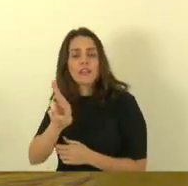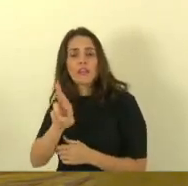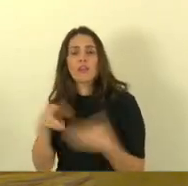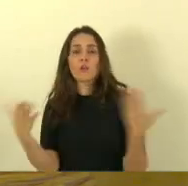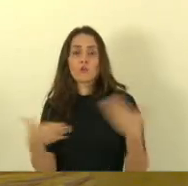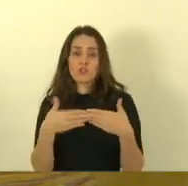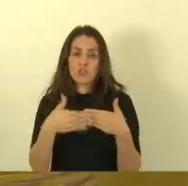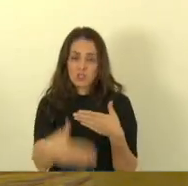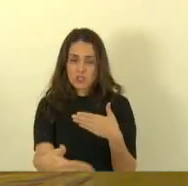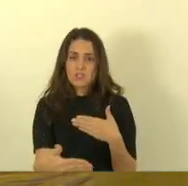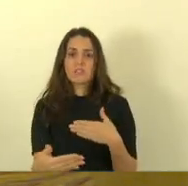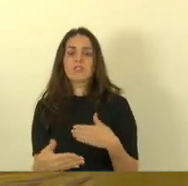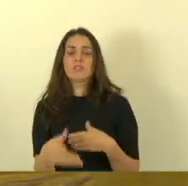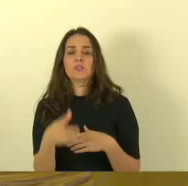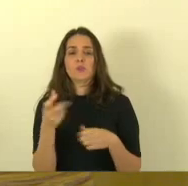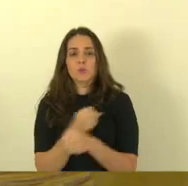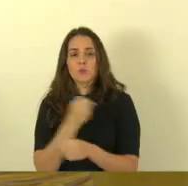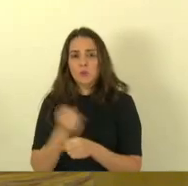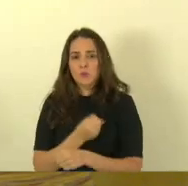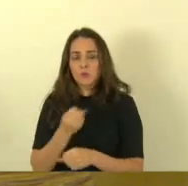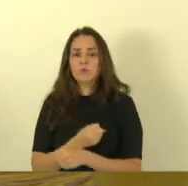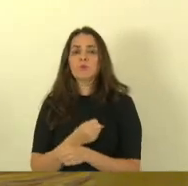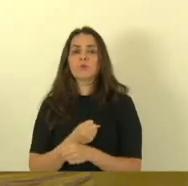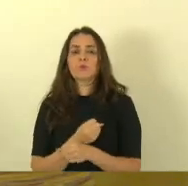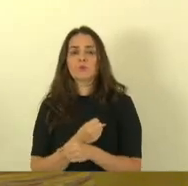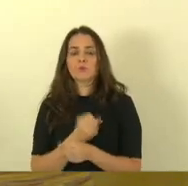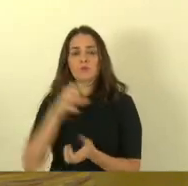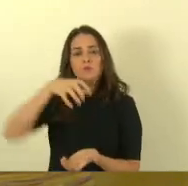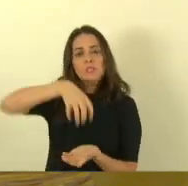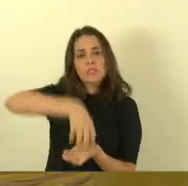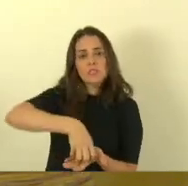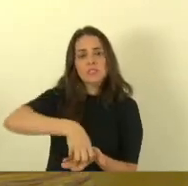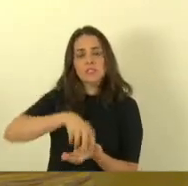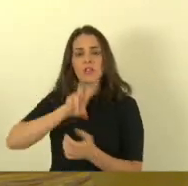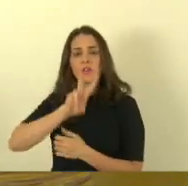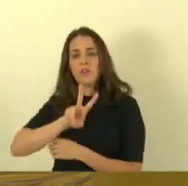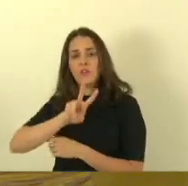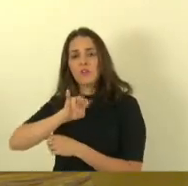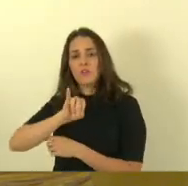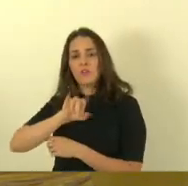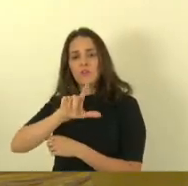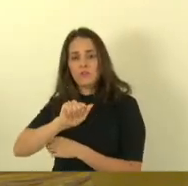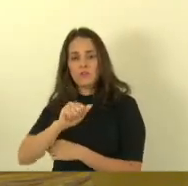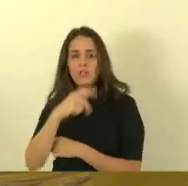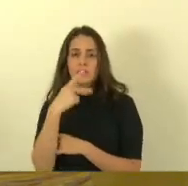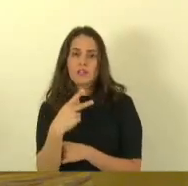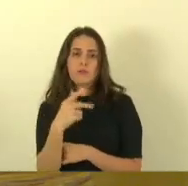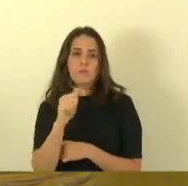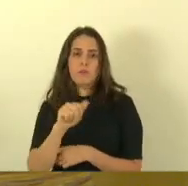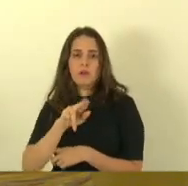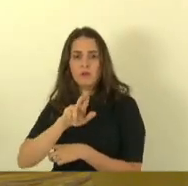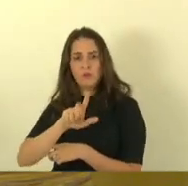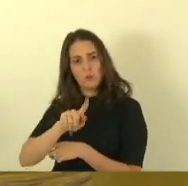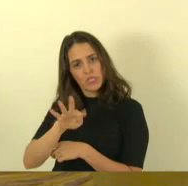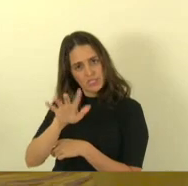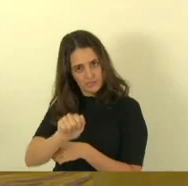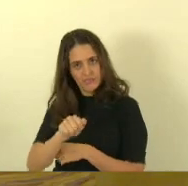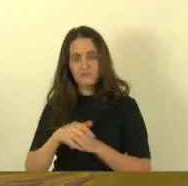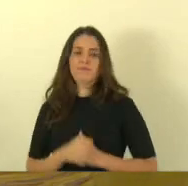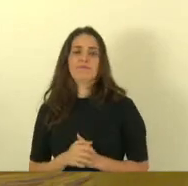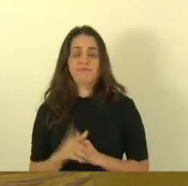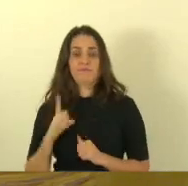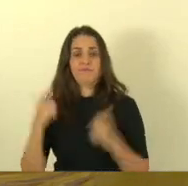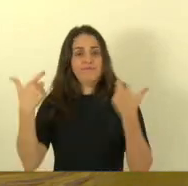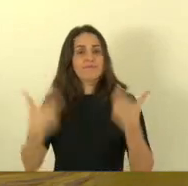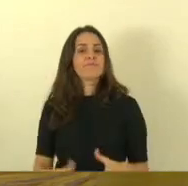iniciou a pavimentação dentro do distrito de Vila Paulista lá em Barra de São Francisco, uma comunidade com